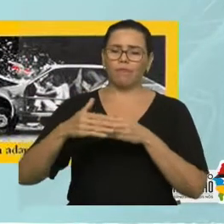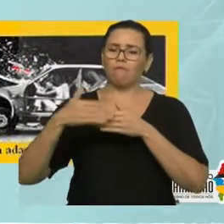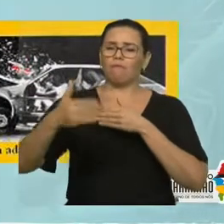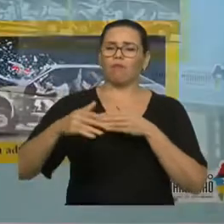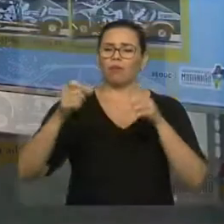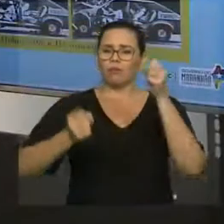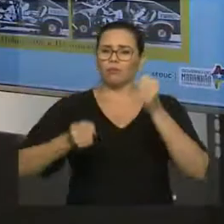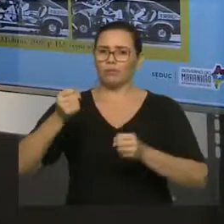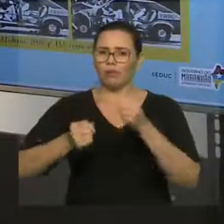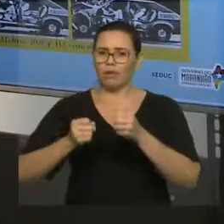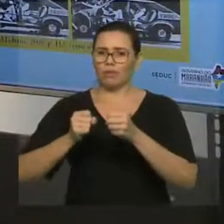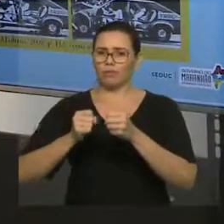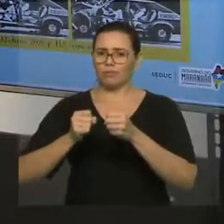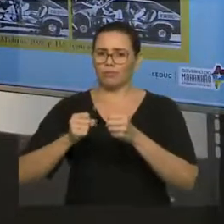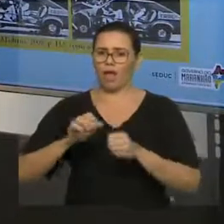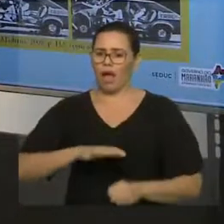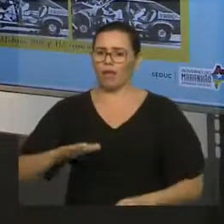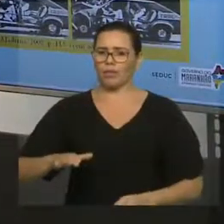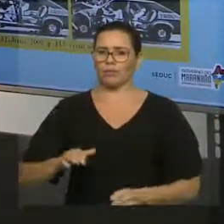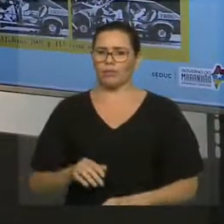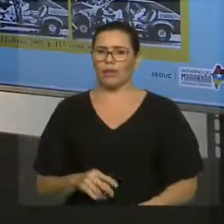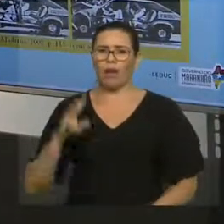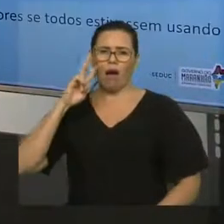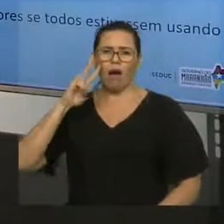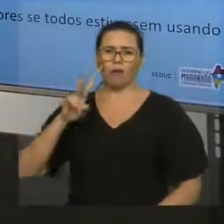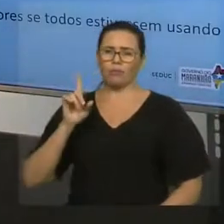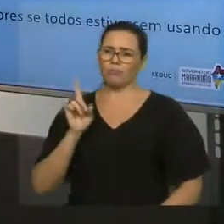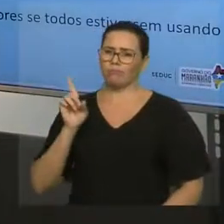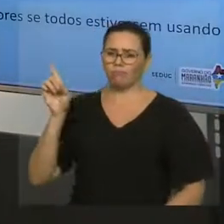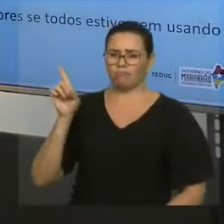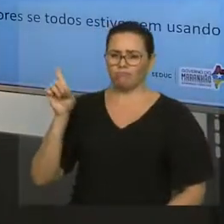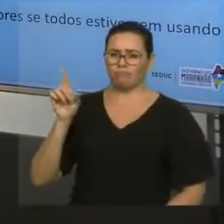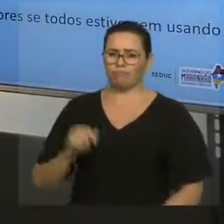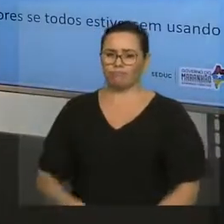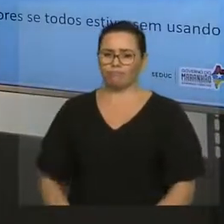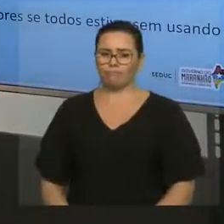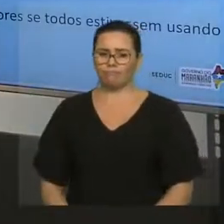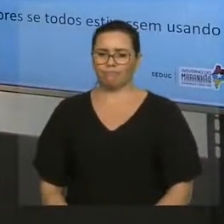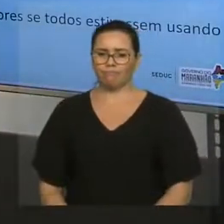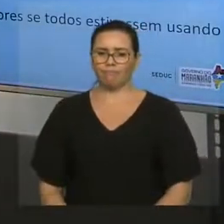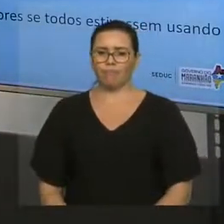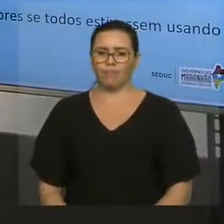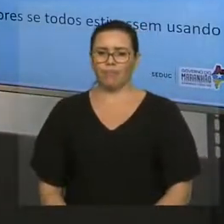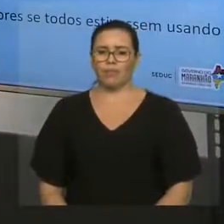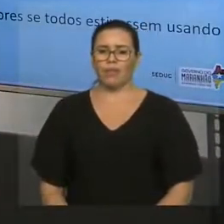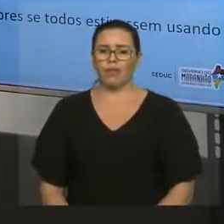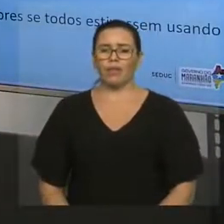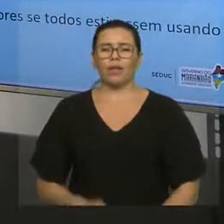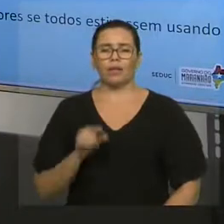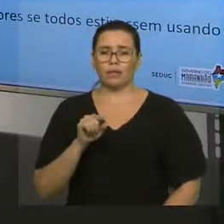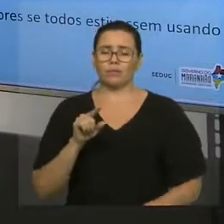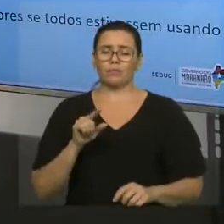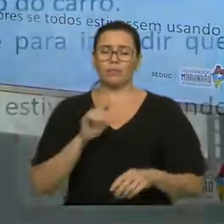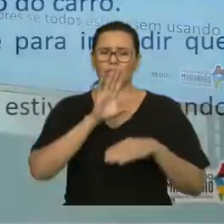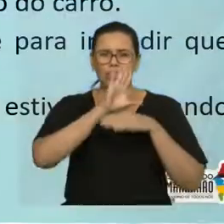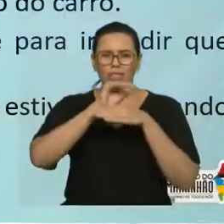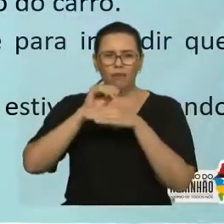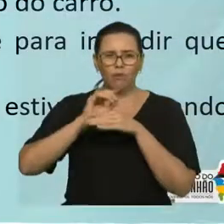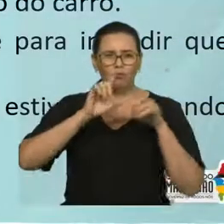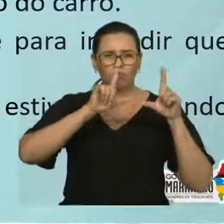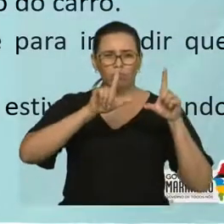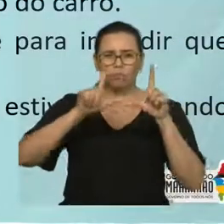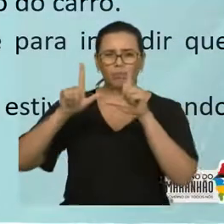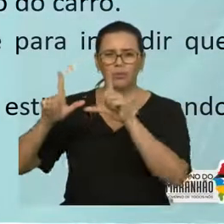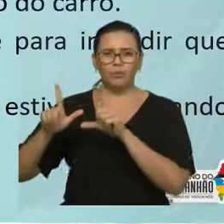tenho as sequências das imagens, né? E aí, ele faz algumas afirmações. Com relação ao que foi dito anteriormente, e baseando-se nos